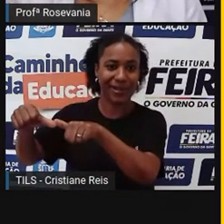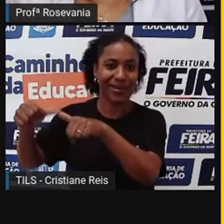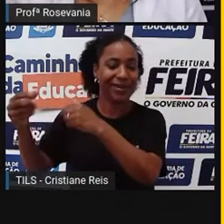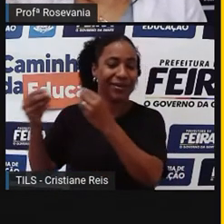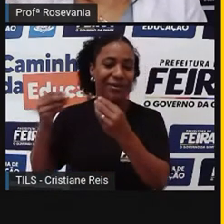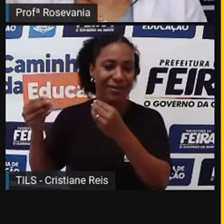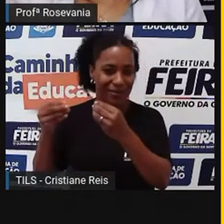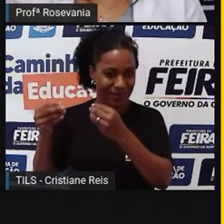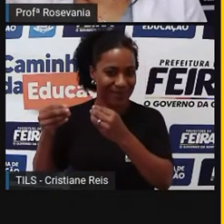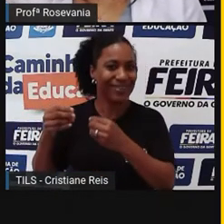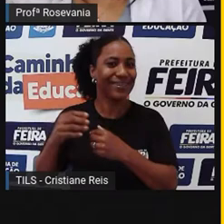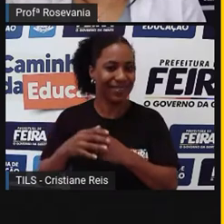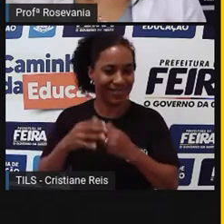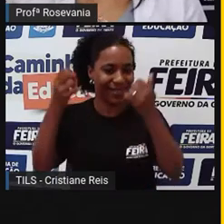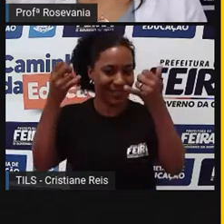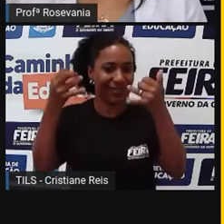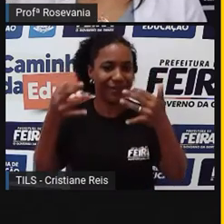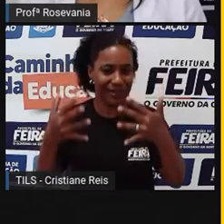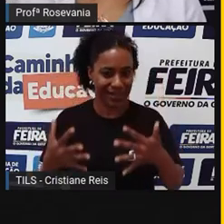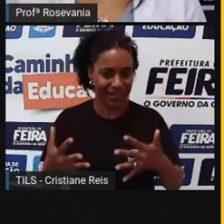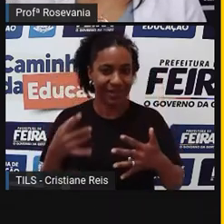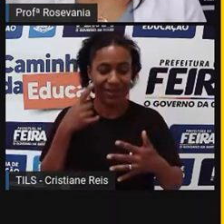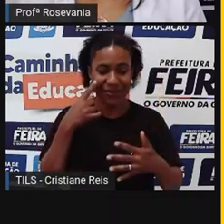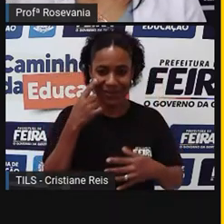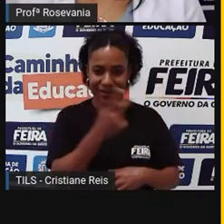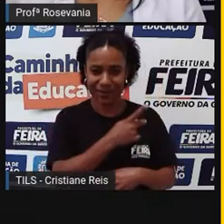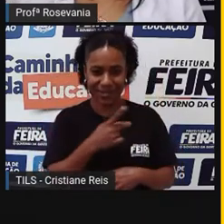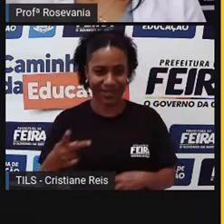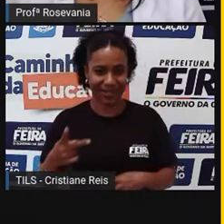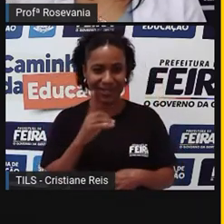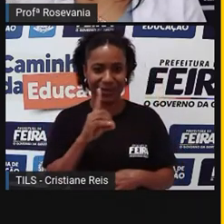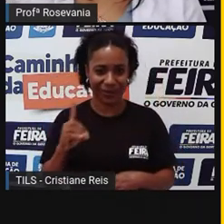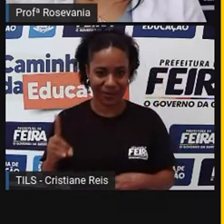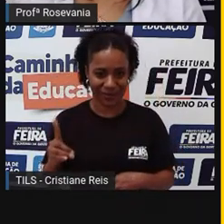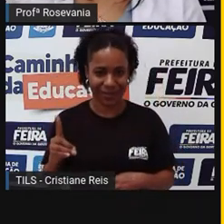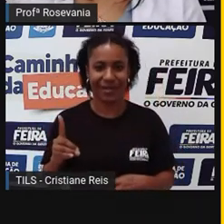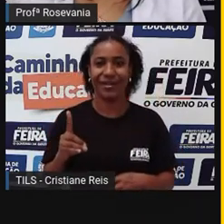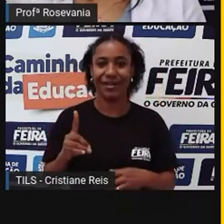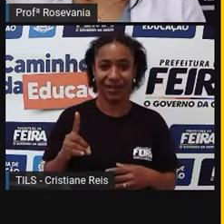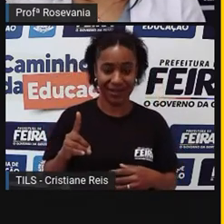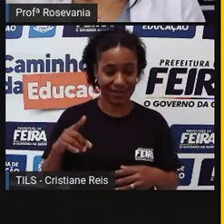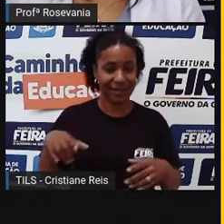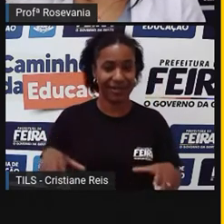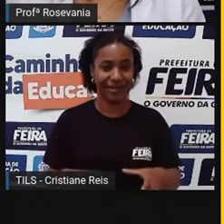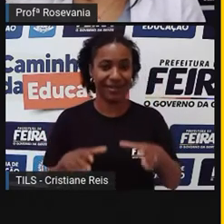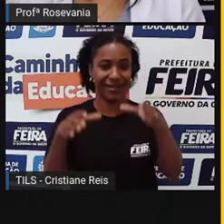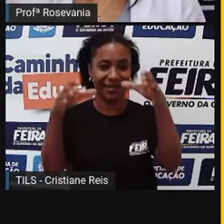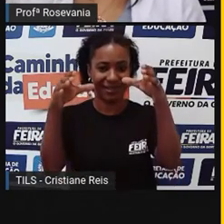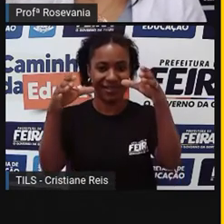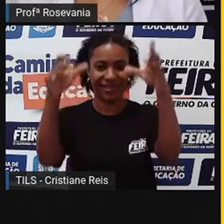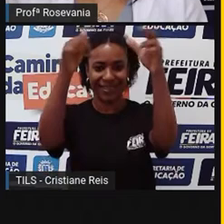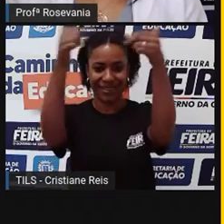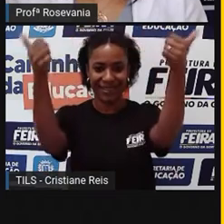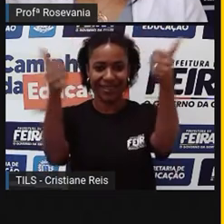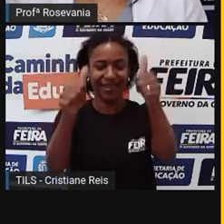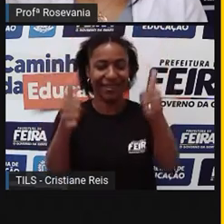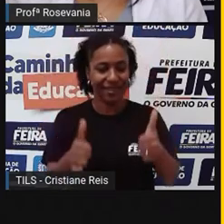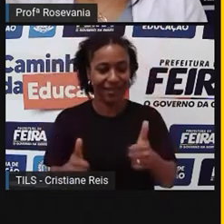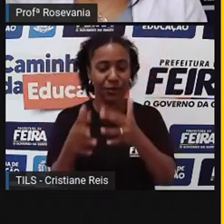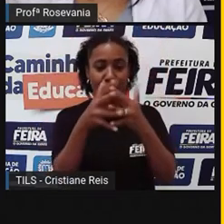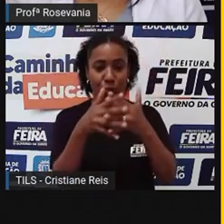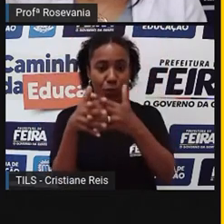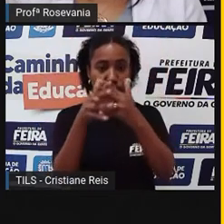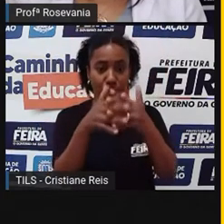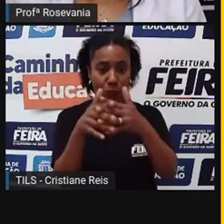com o monumento aqui do caminhoneiro, que é um espaço bastante conhecido por todos na cidade, né, a gente